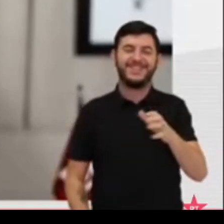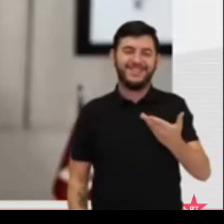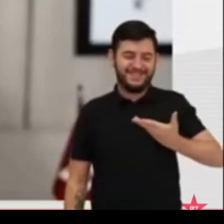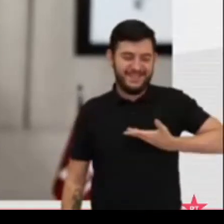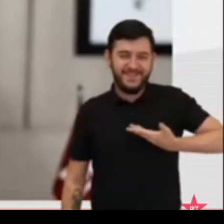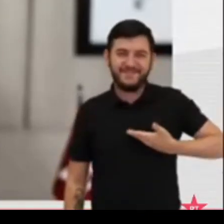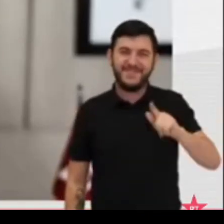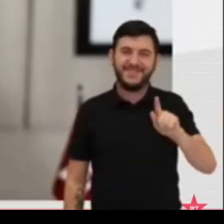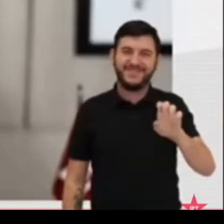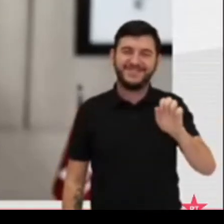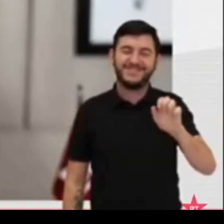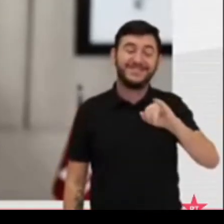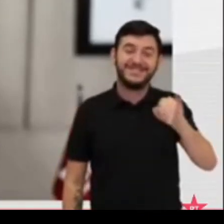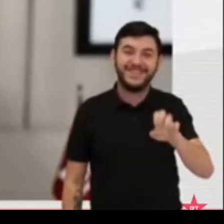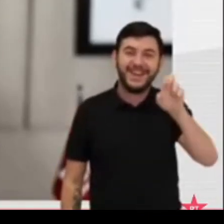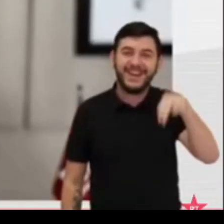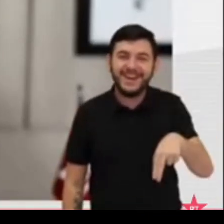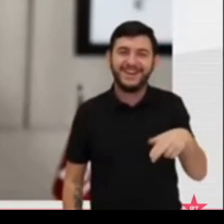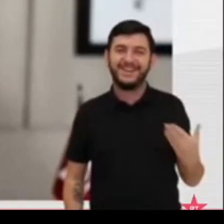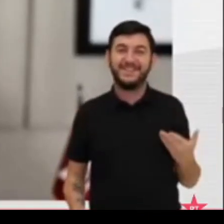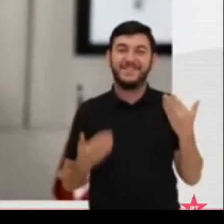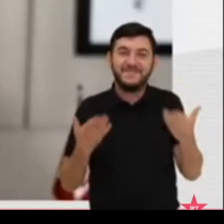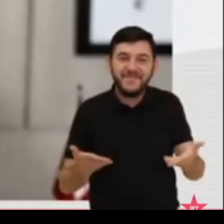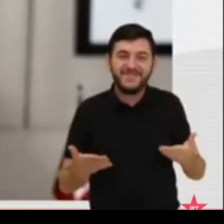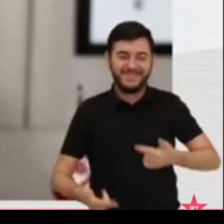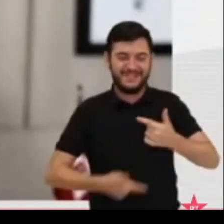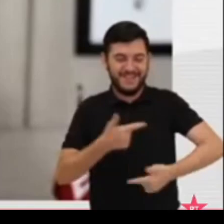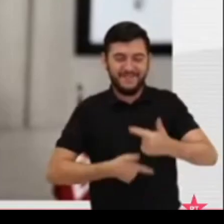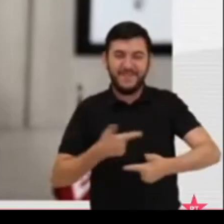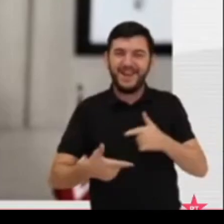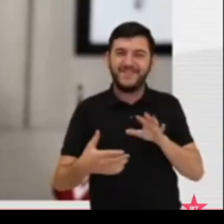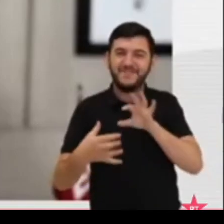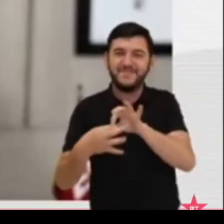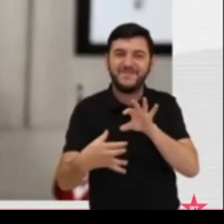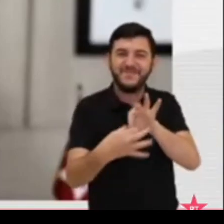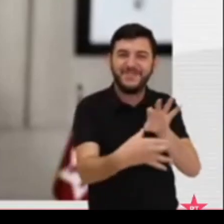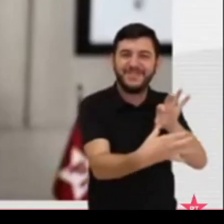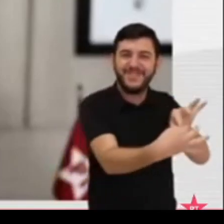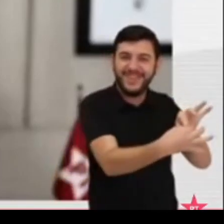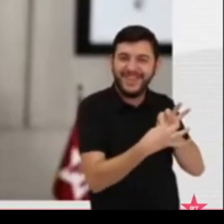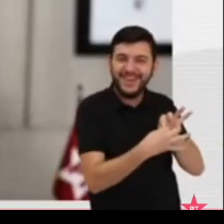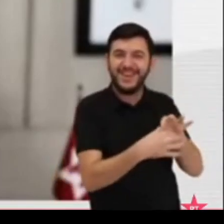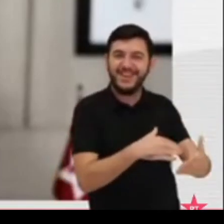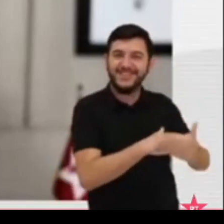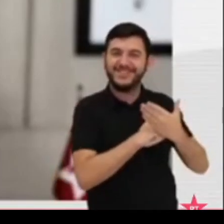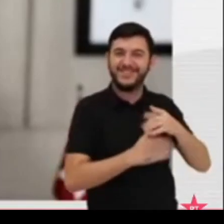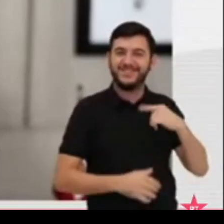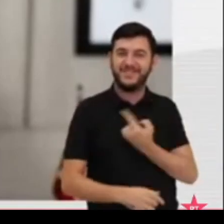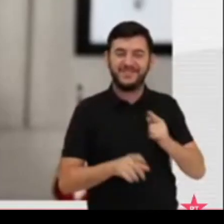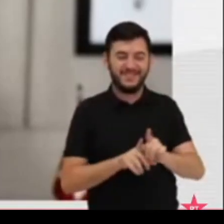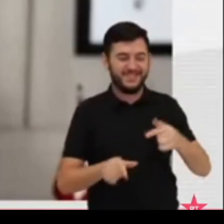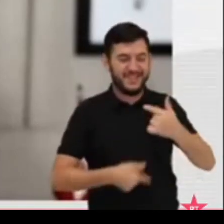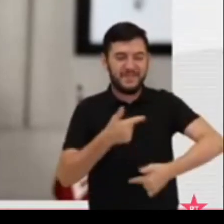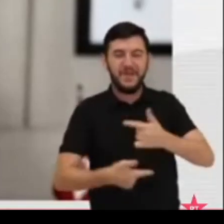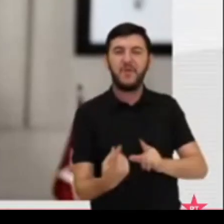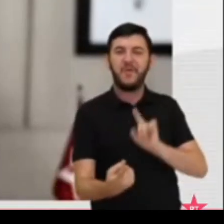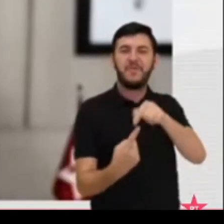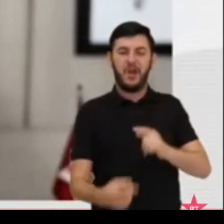contar com sua força nessa nossa difícil tarefa de remover camadas e mais camadas de ódio.